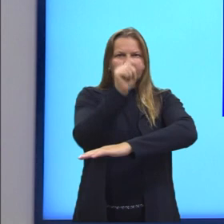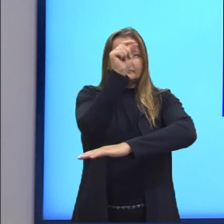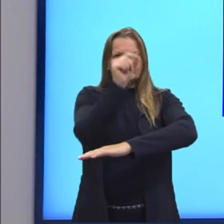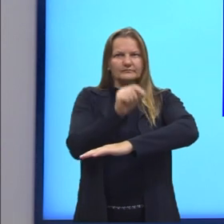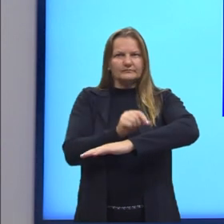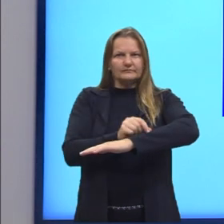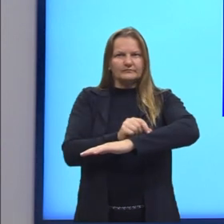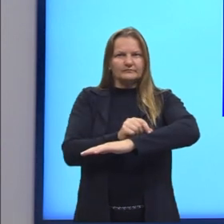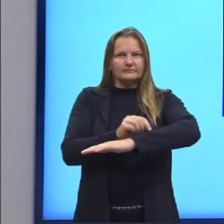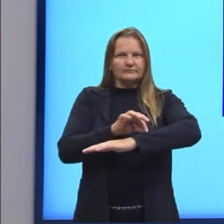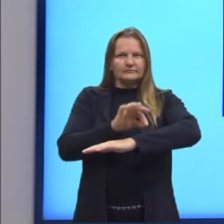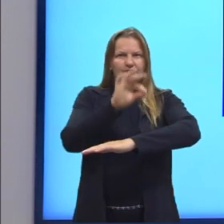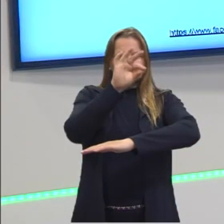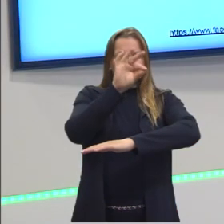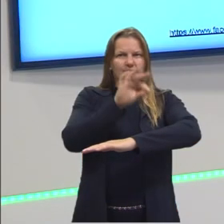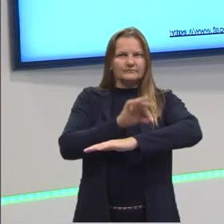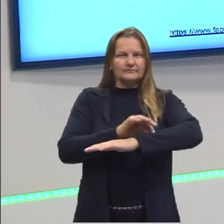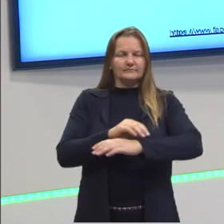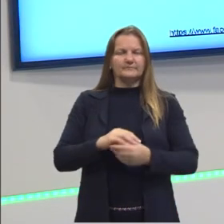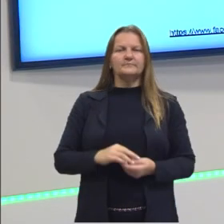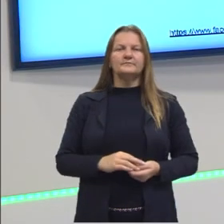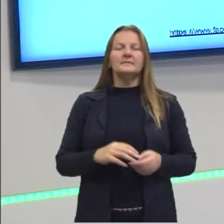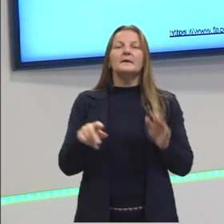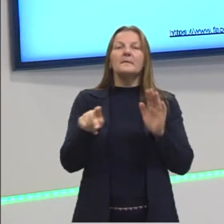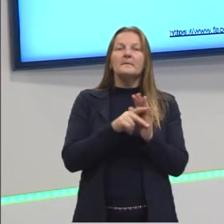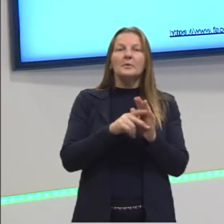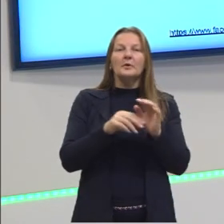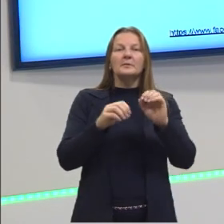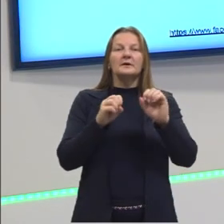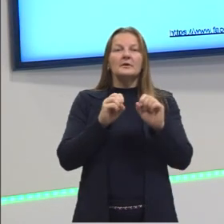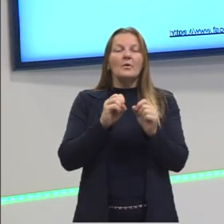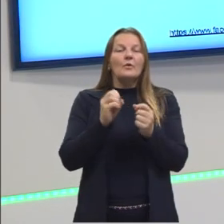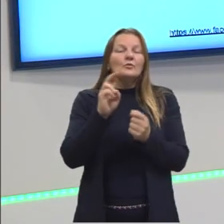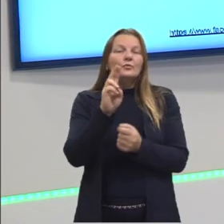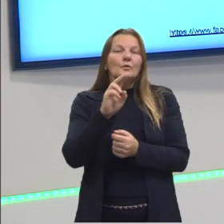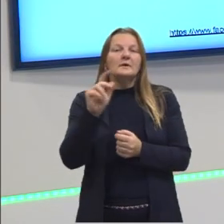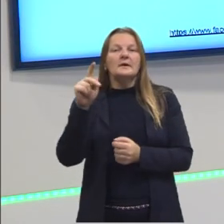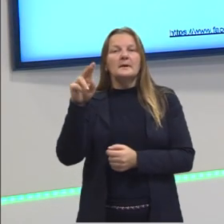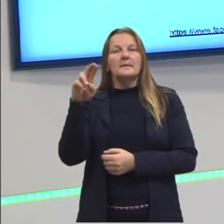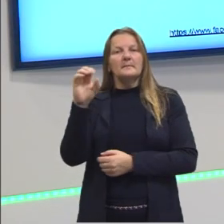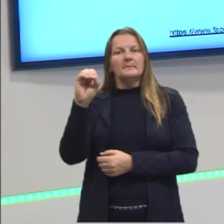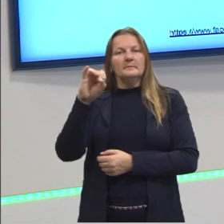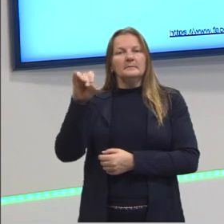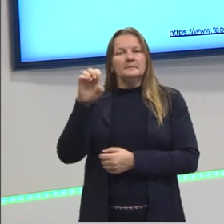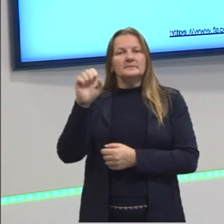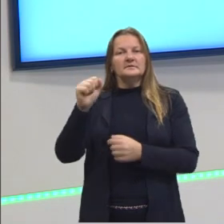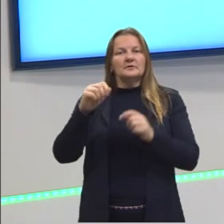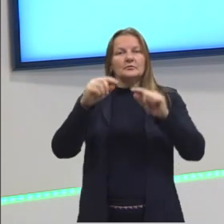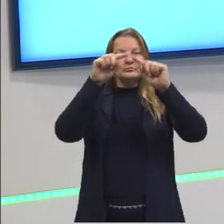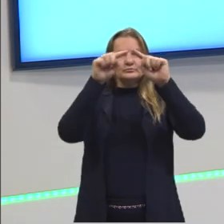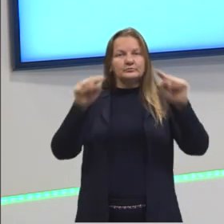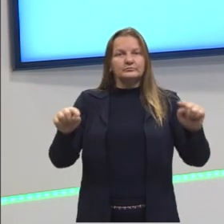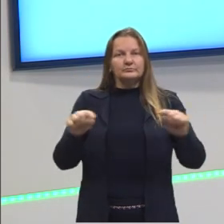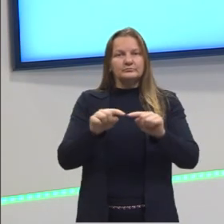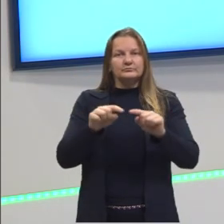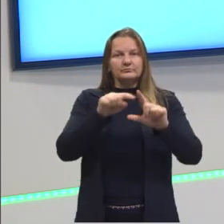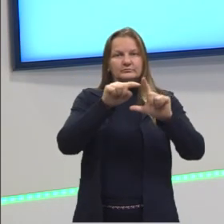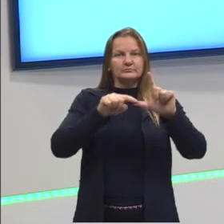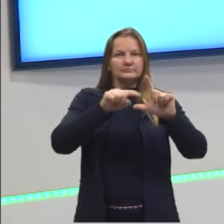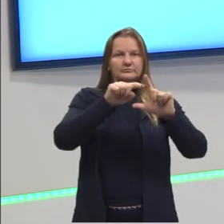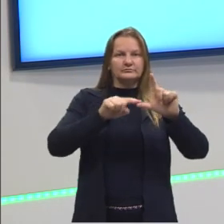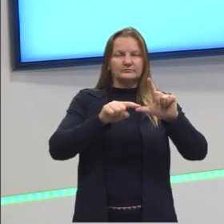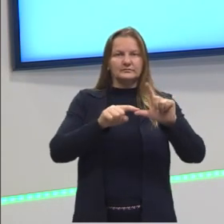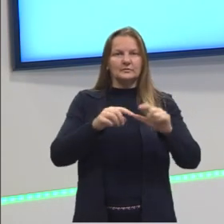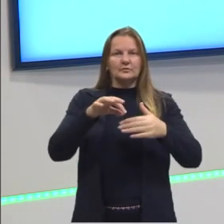a altura. Essas são, então, as projeções em um triângulo retângulo. Aqui, eu